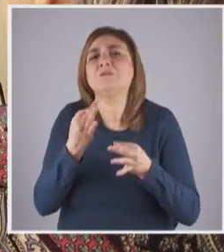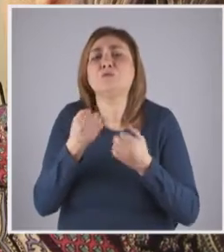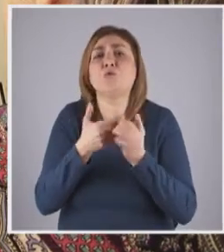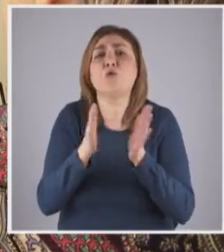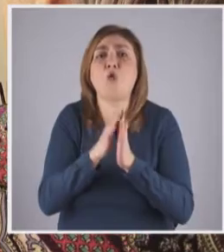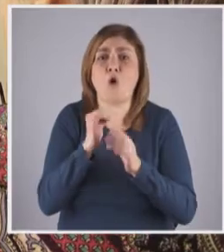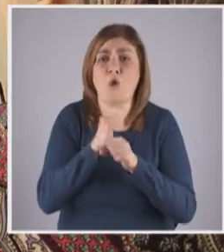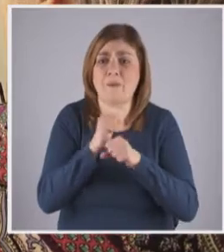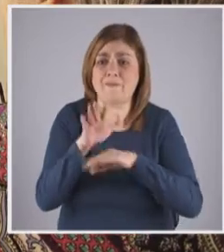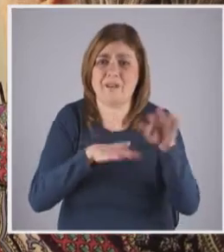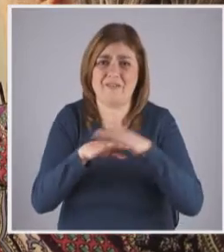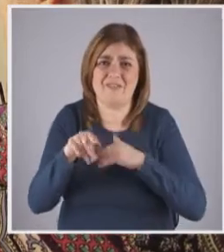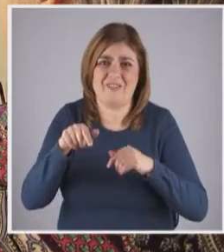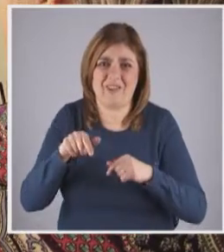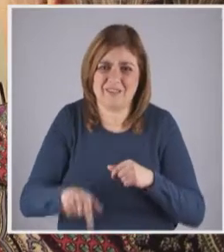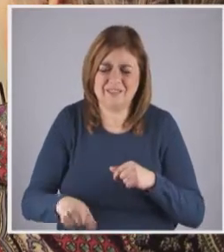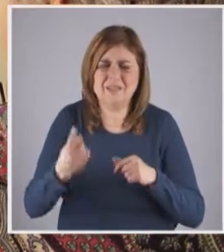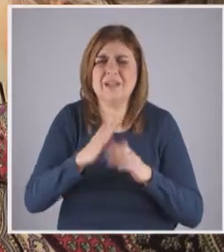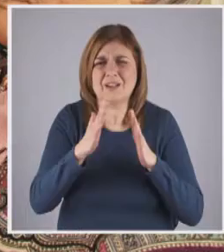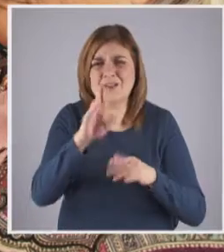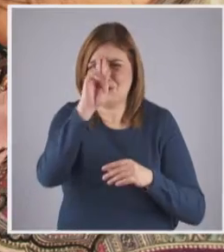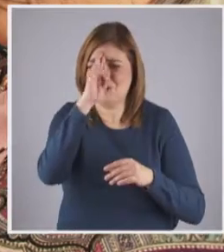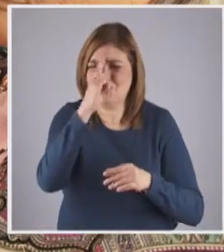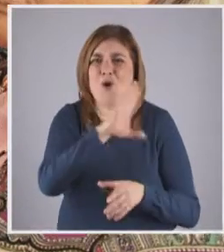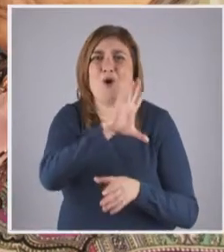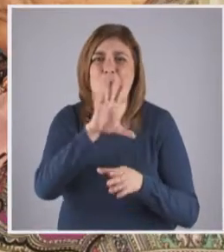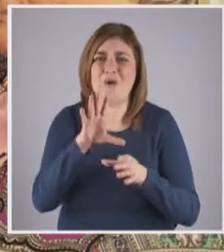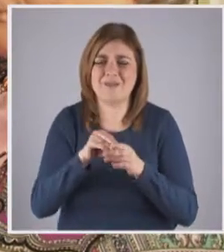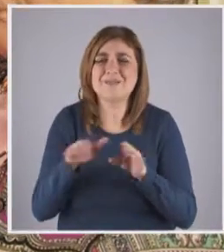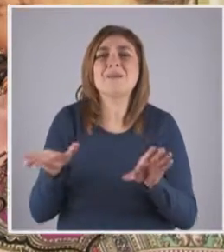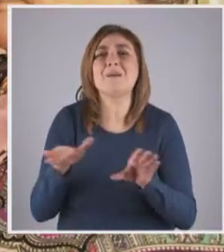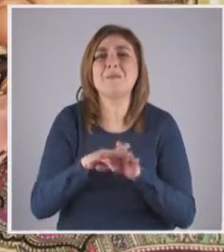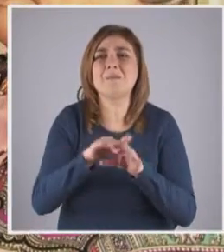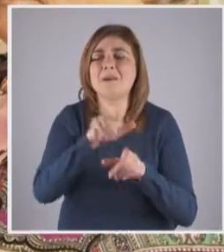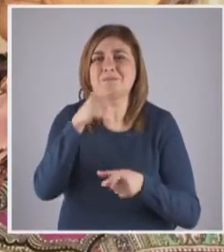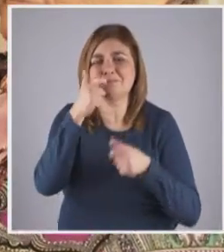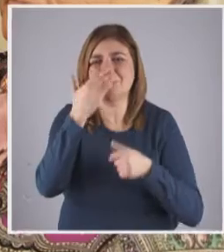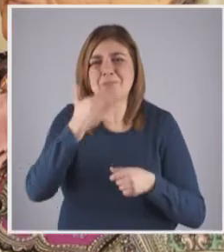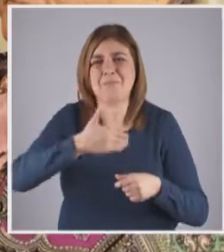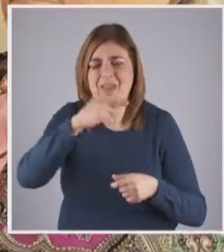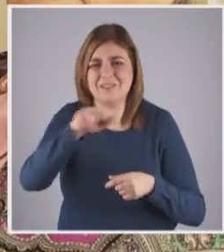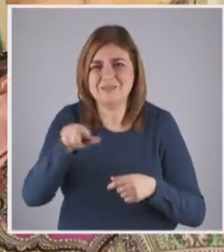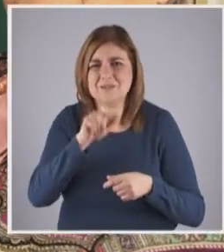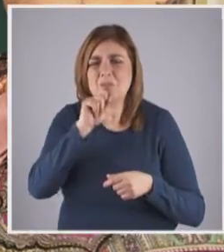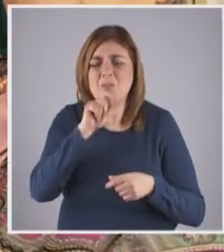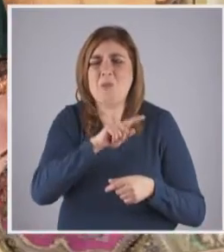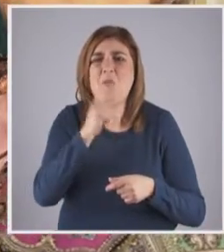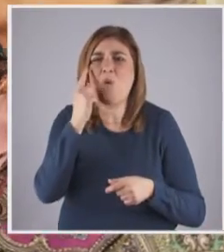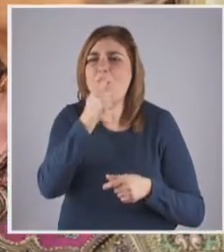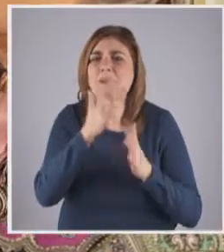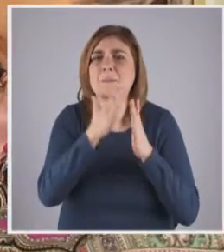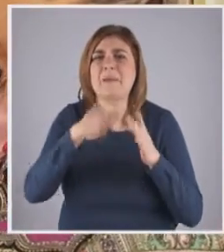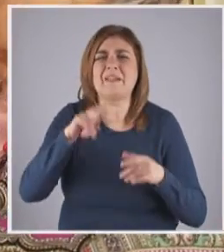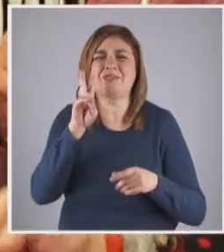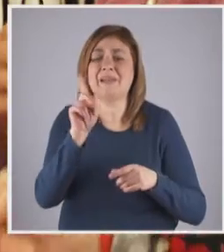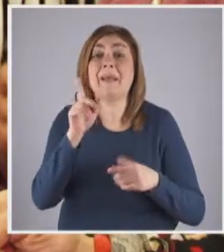todo o trabalho que é feito aqui. Há um enorme esforço de inclusão e participação dos mais velhos, que pode ser invisível aos olhos da maioria,